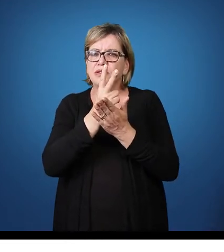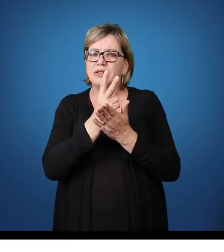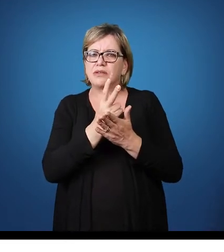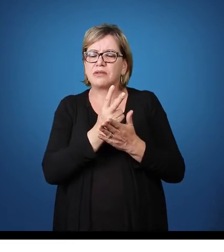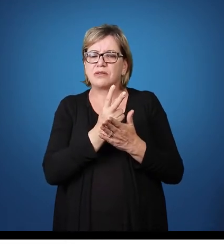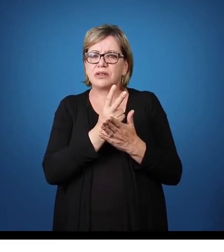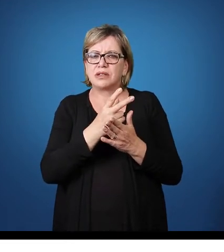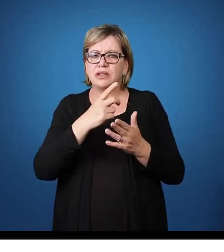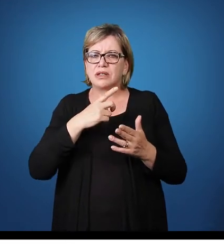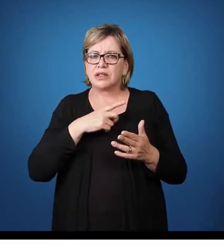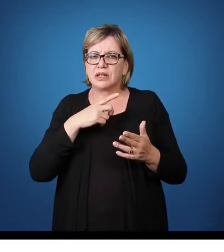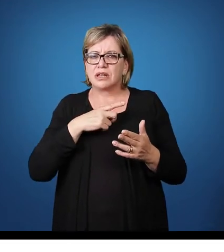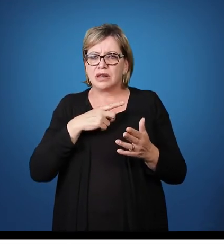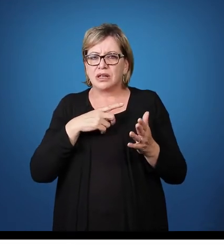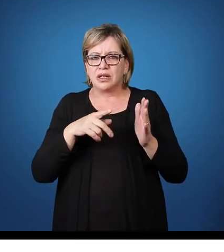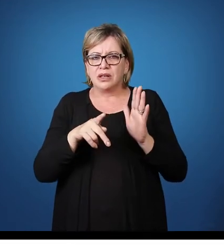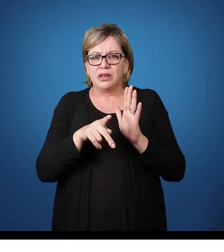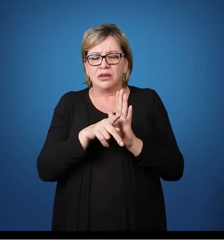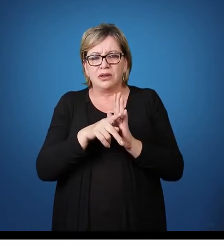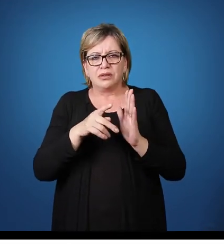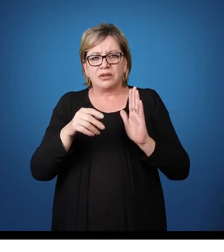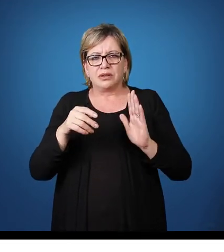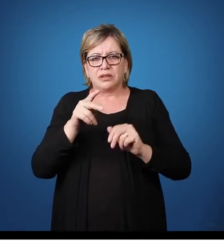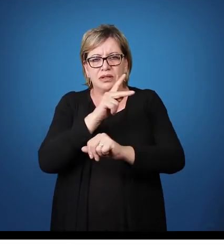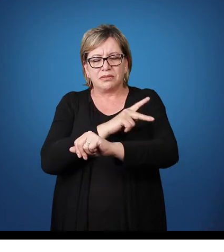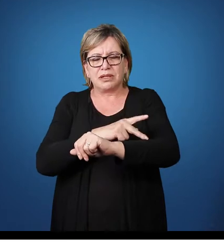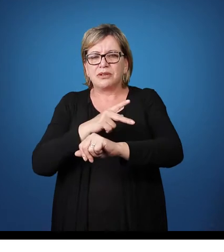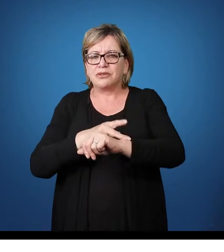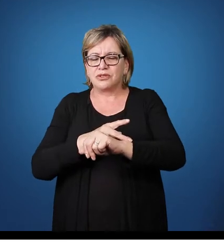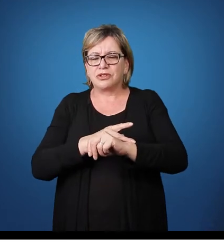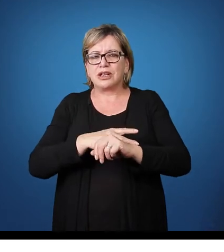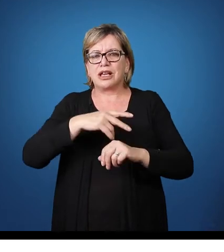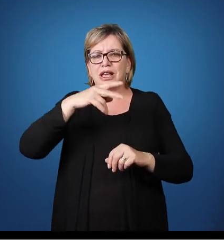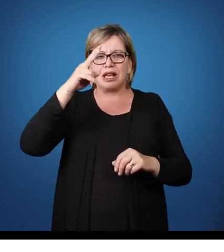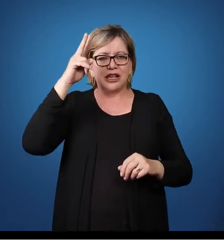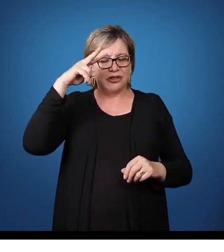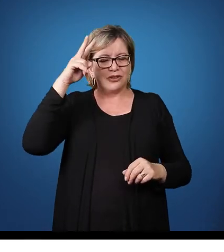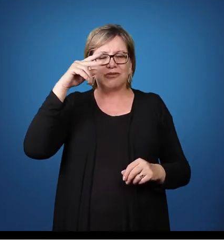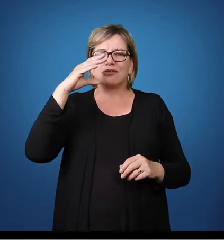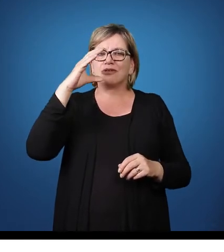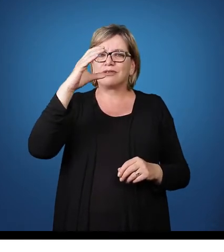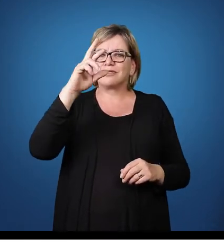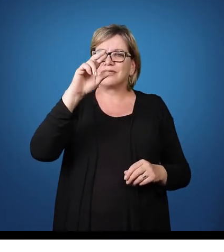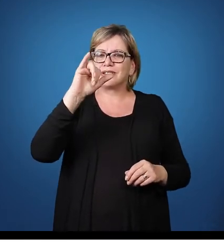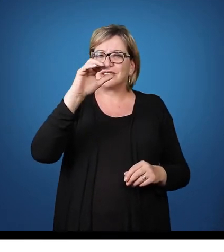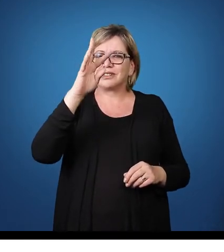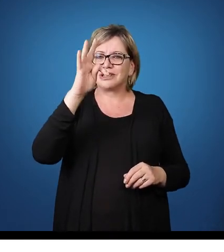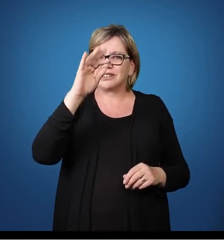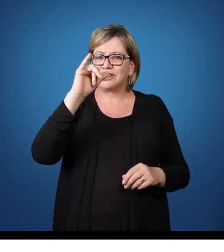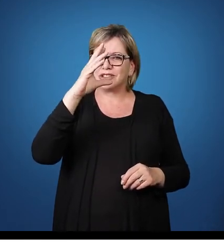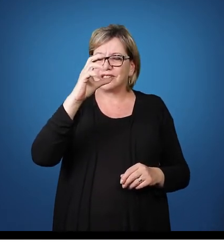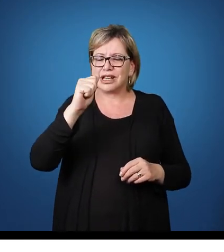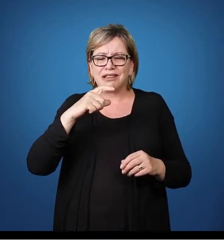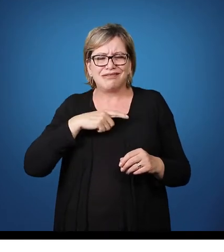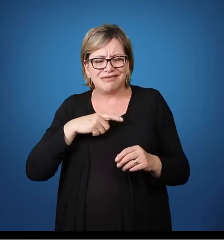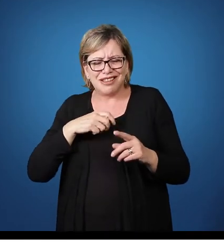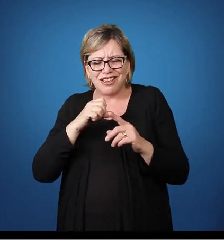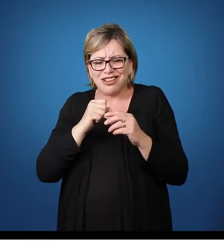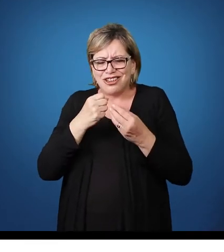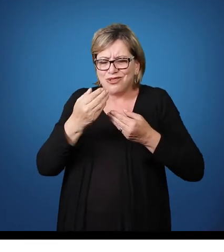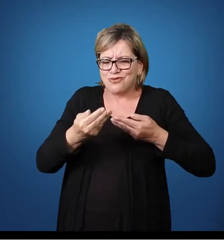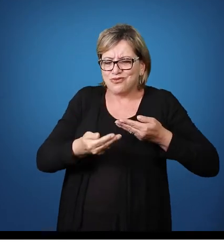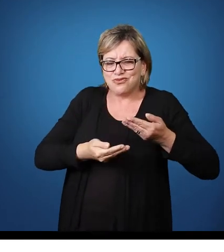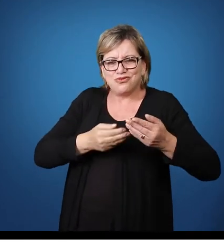O formato dele a partir da pedagogia histórico-crítica Onde tem a prática social inicial Até